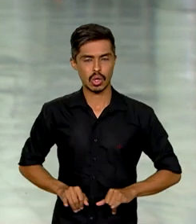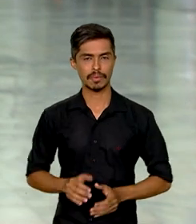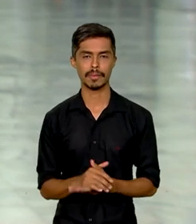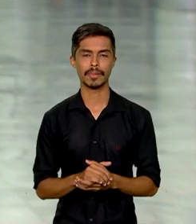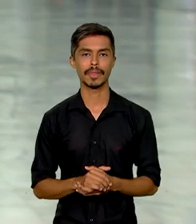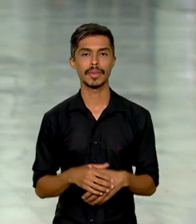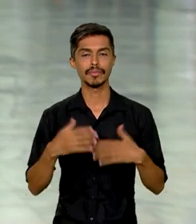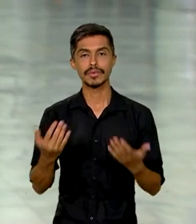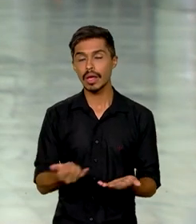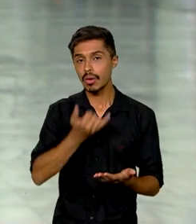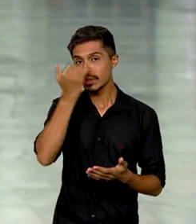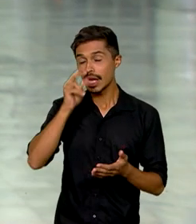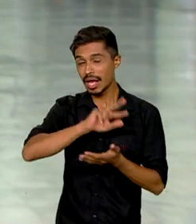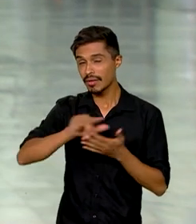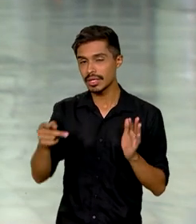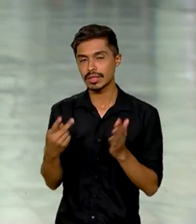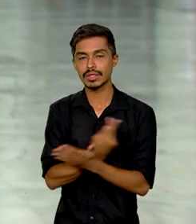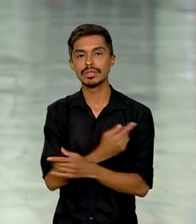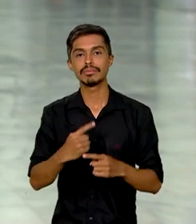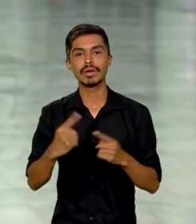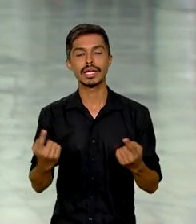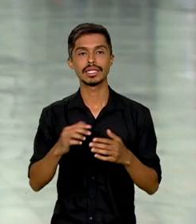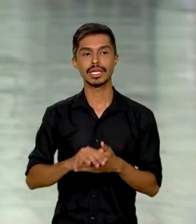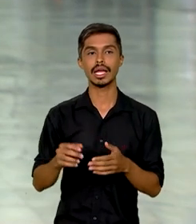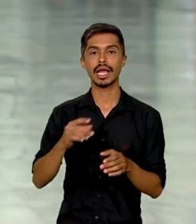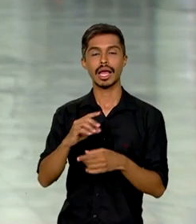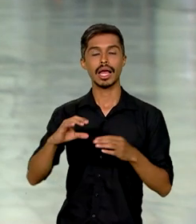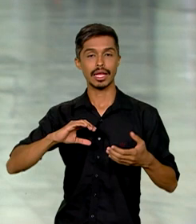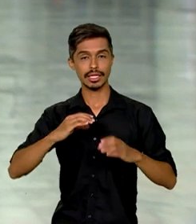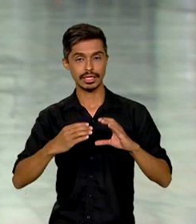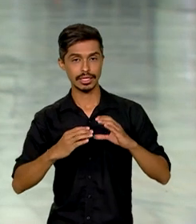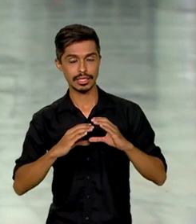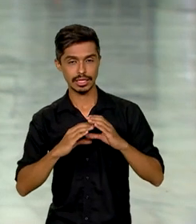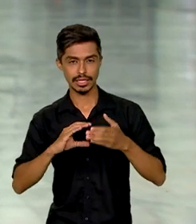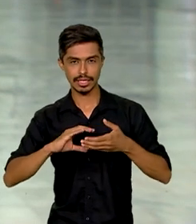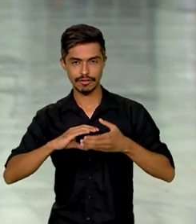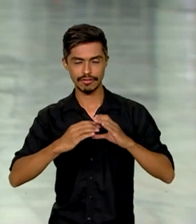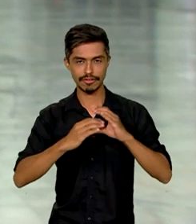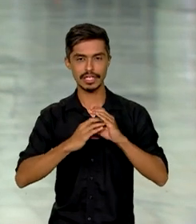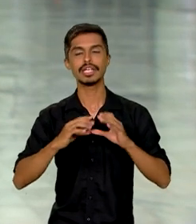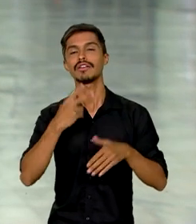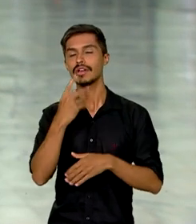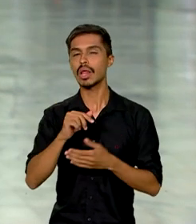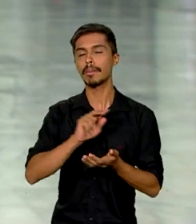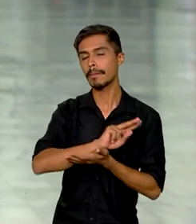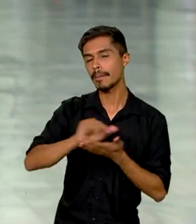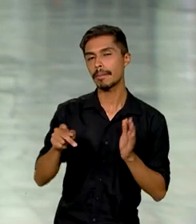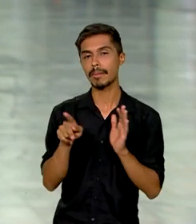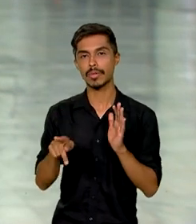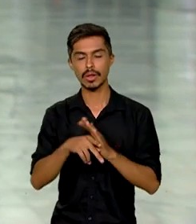O ministro também adiantou que a Defesa Civil Nacional está monitorando a situação no sul e no sudeste do país